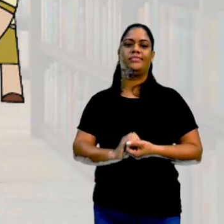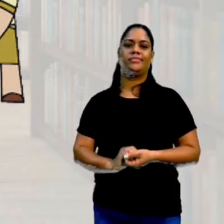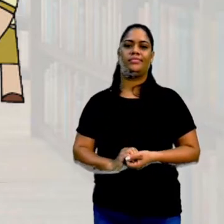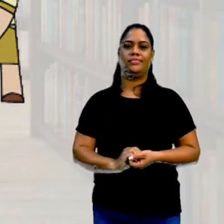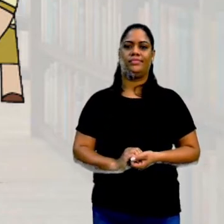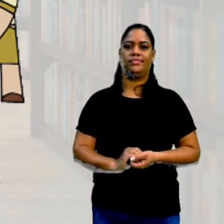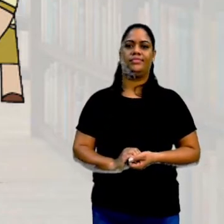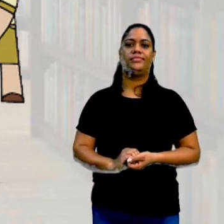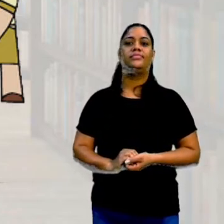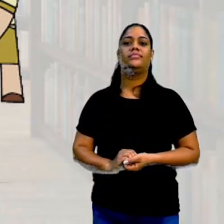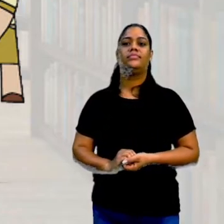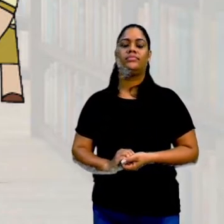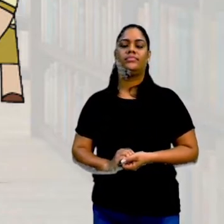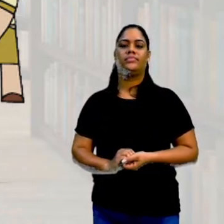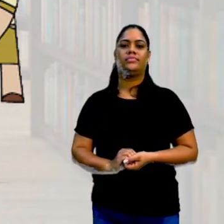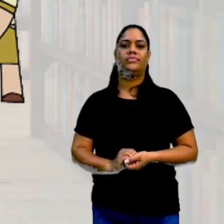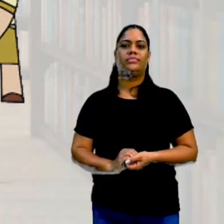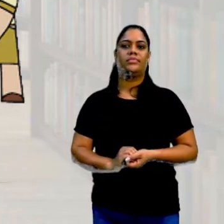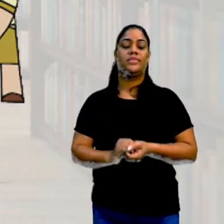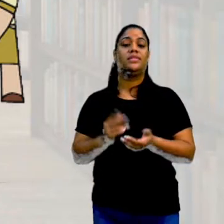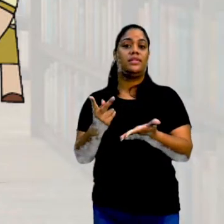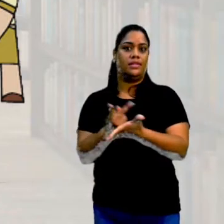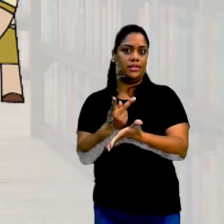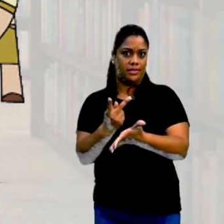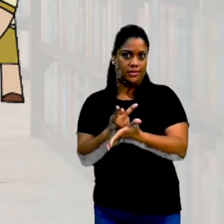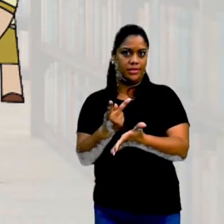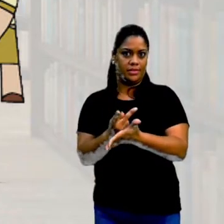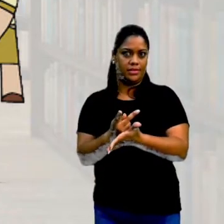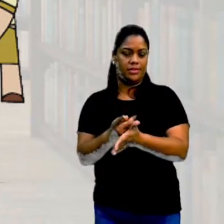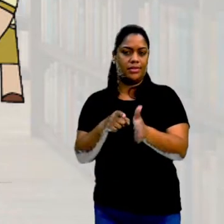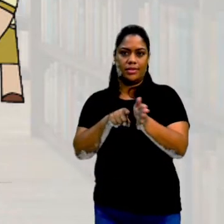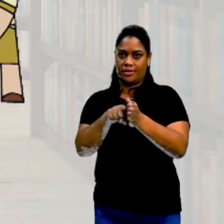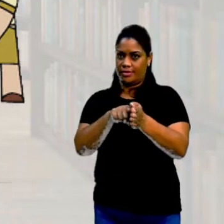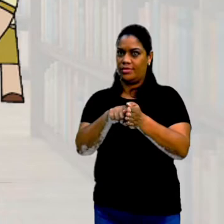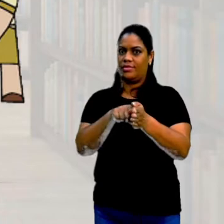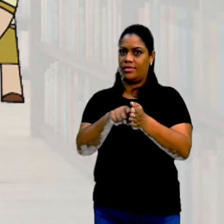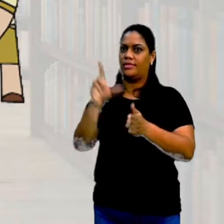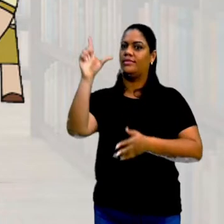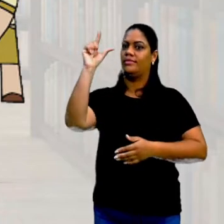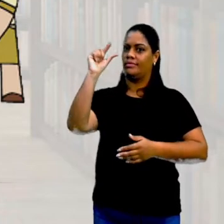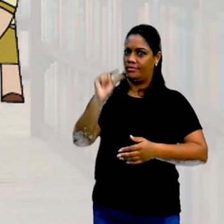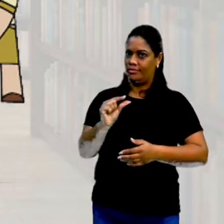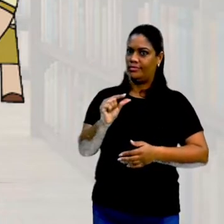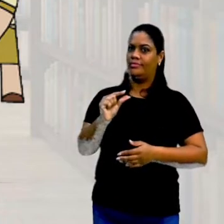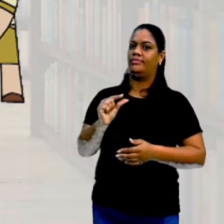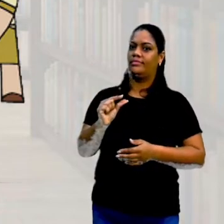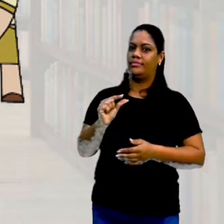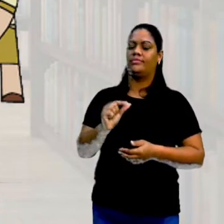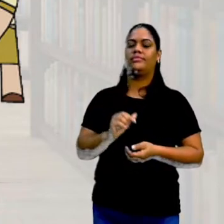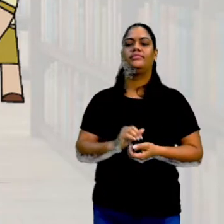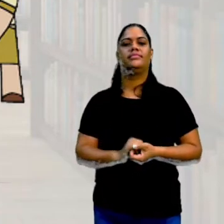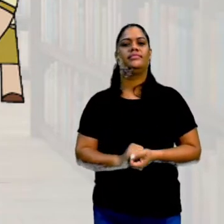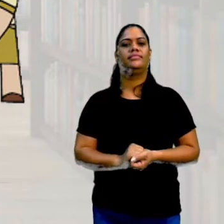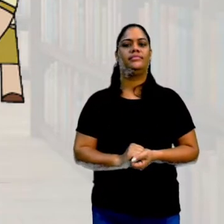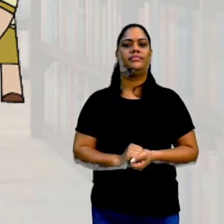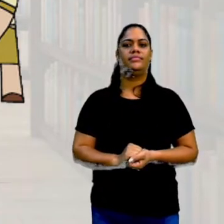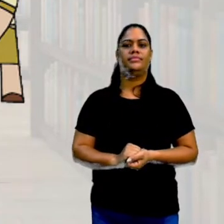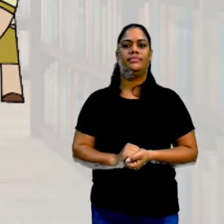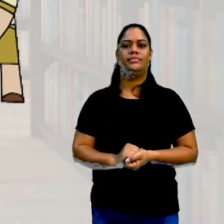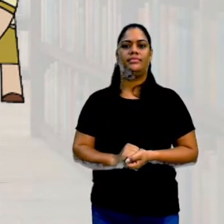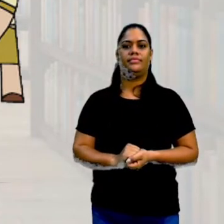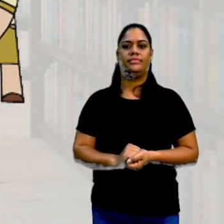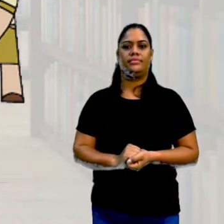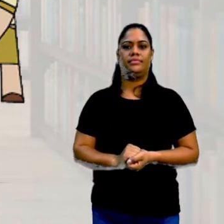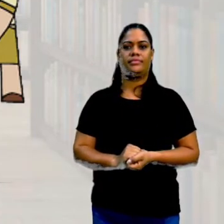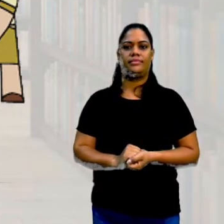todo mundo. E a chance de errar ali naquela opinião é mínima, está certo? No entanto,